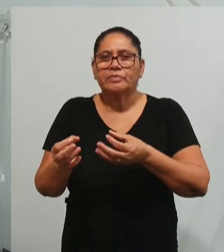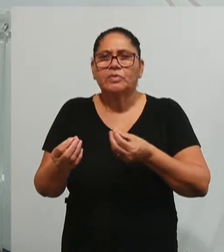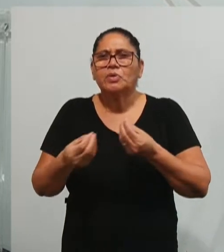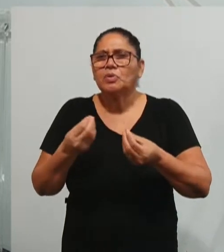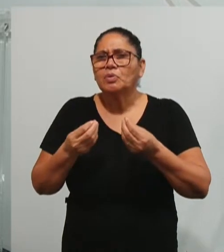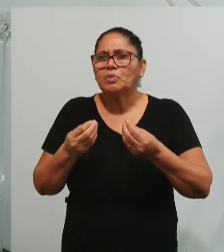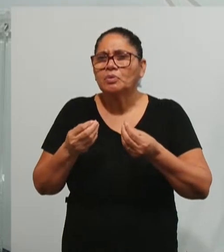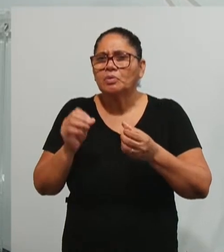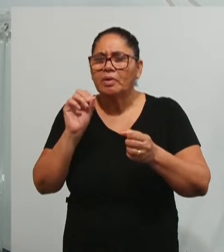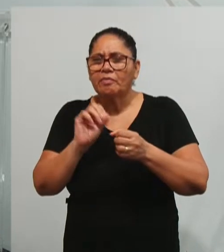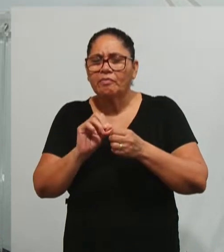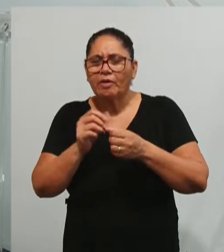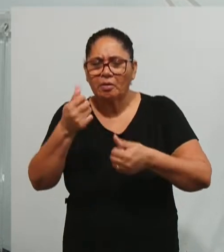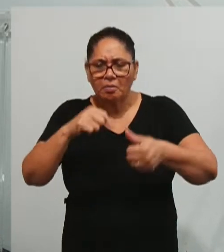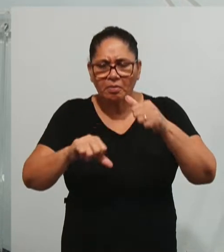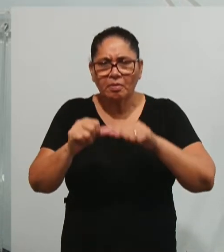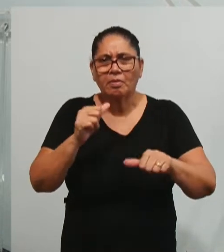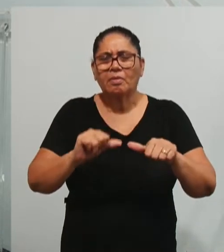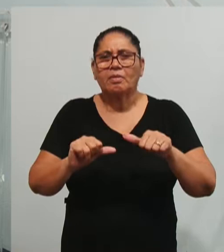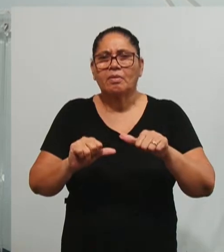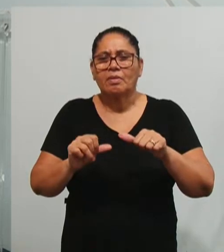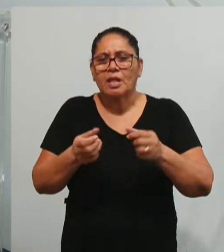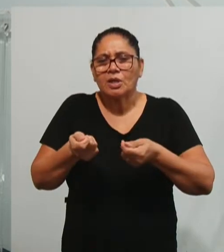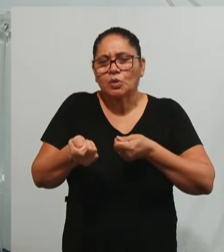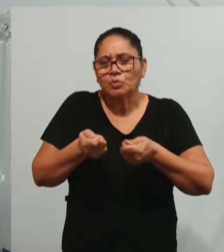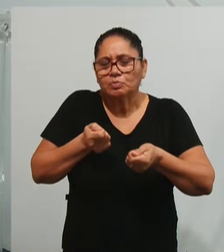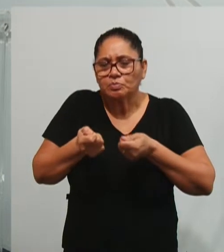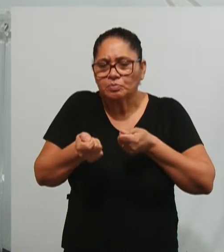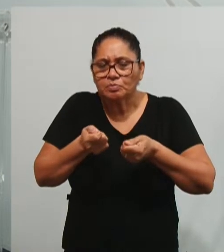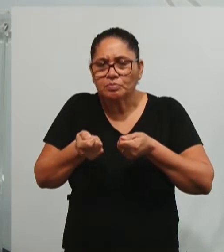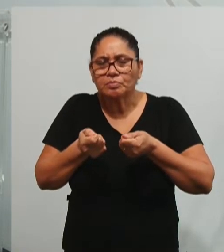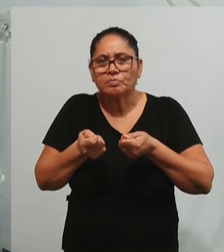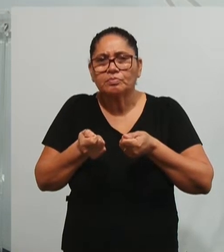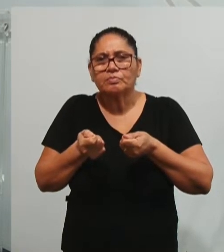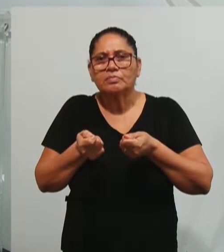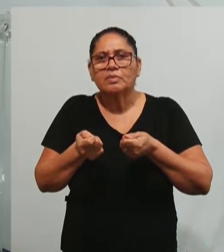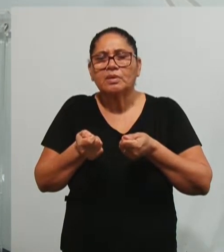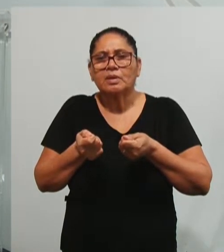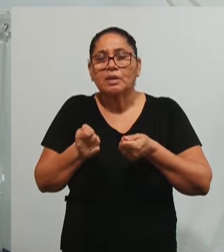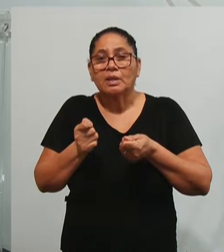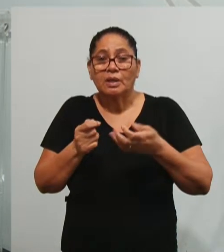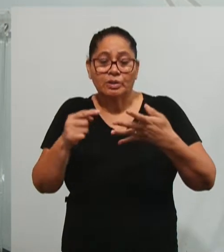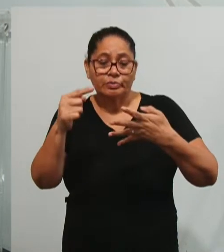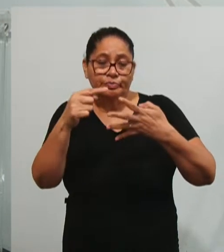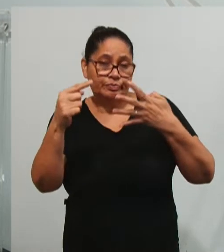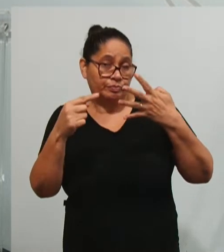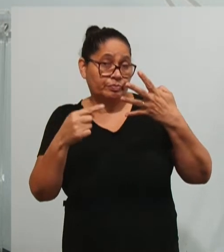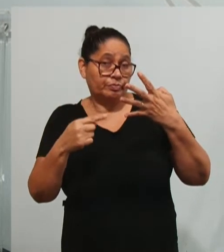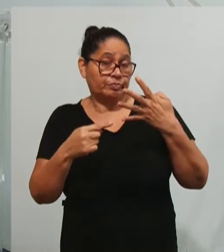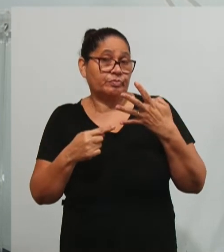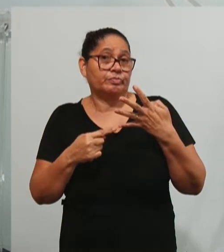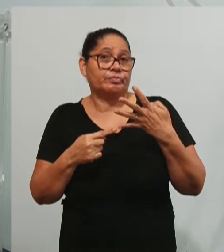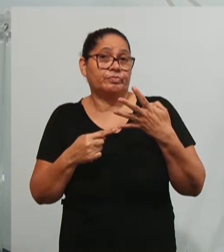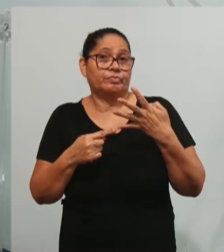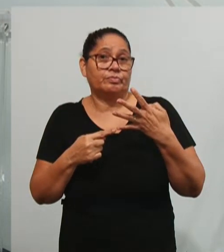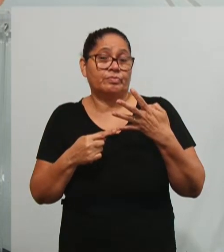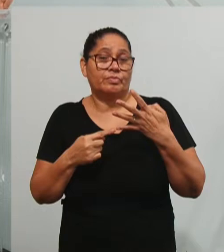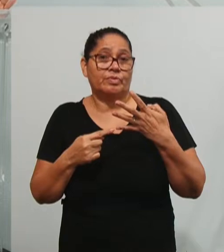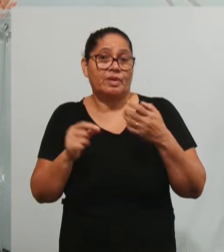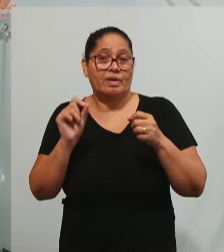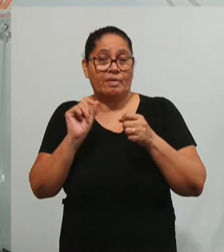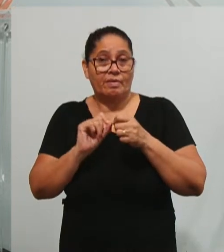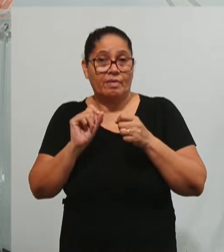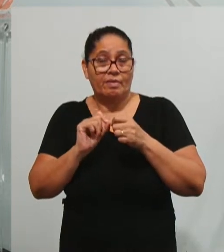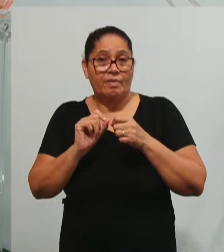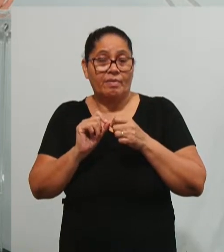sistematizar, avaliar, controlar, né? Então, esses quatro elementos que se aplicam muito